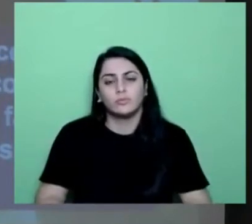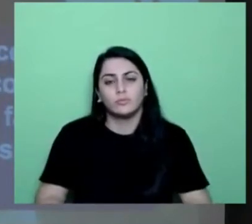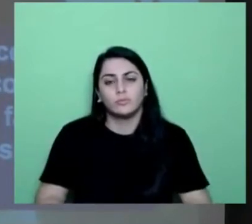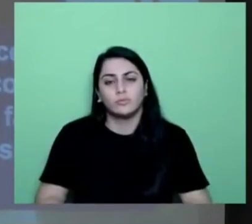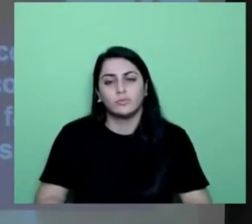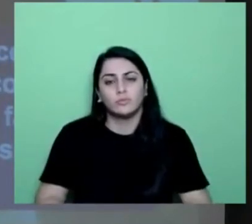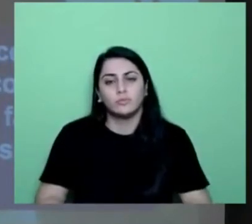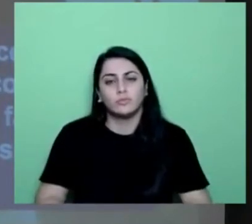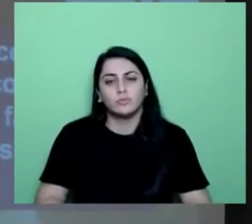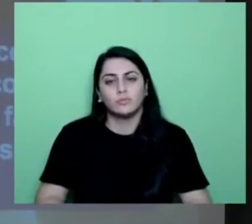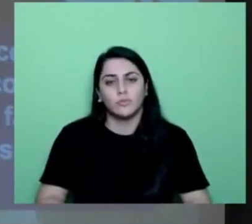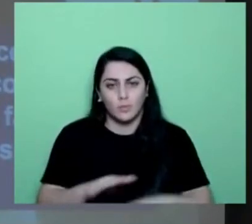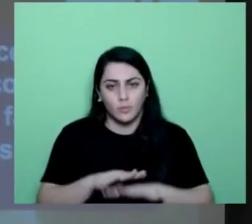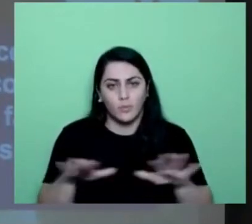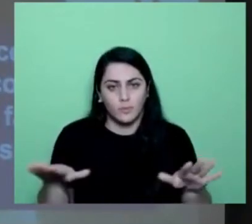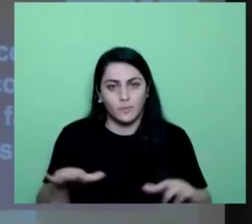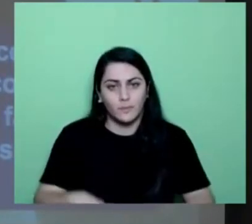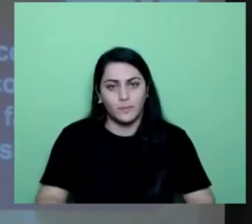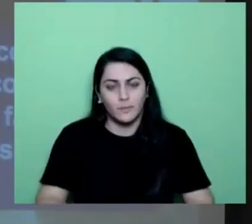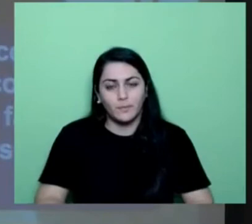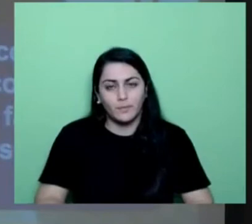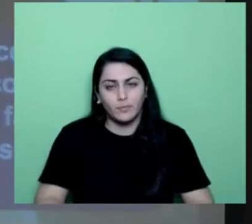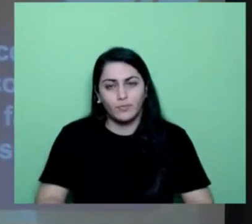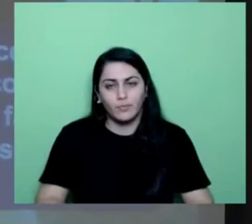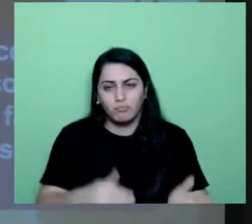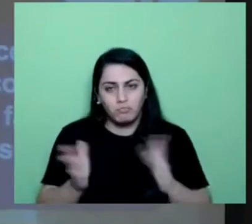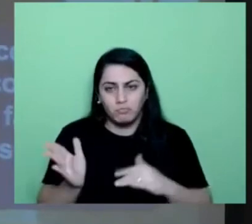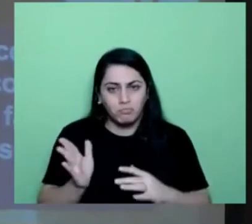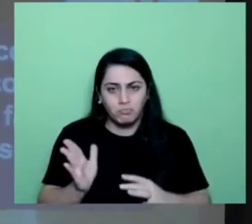Acabou? Não está indo mais?